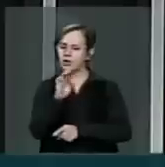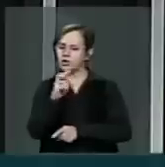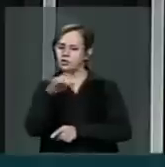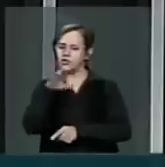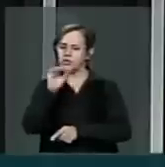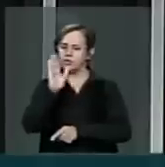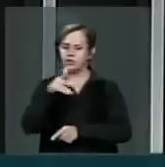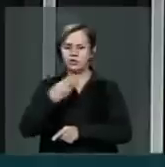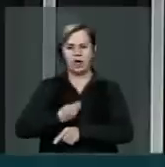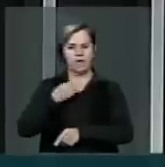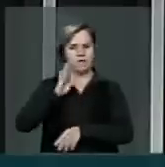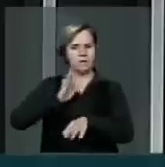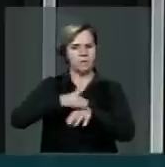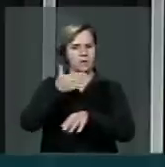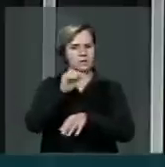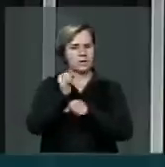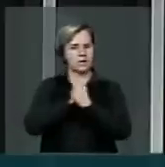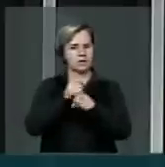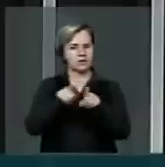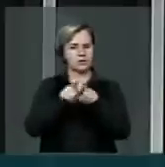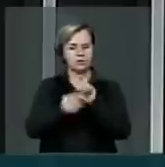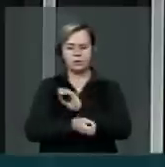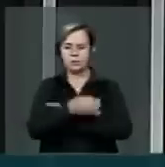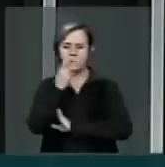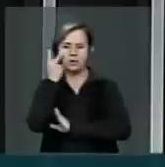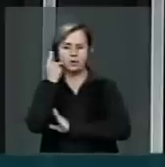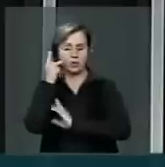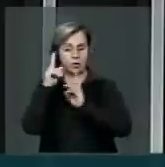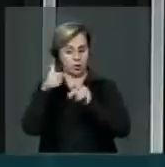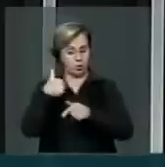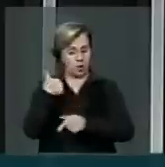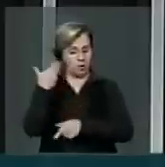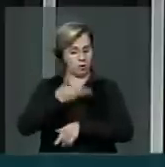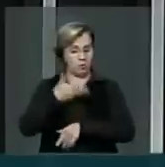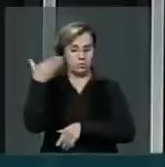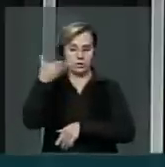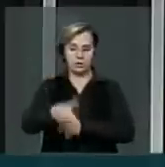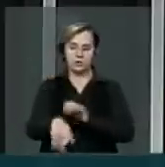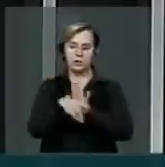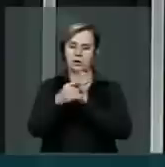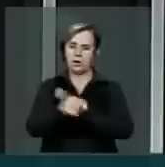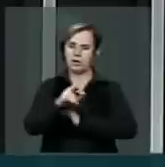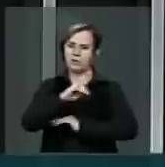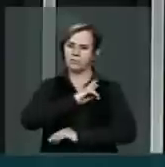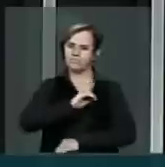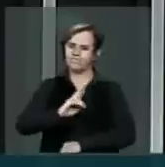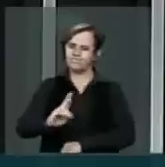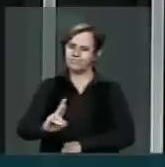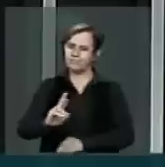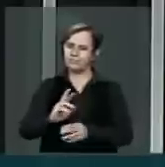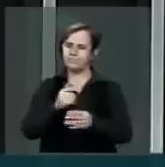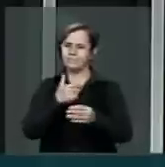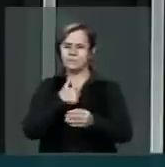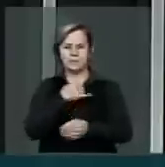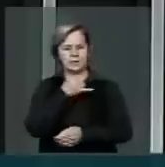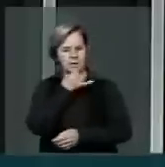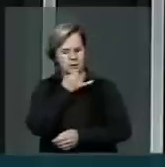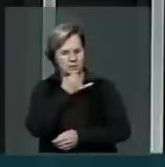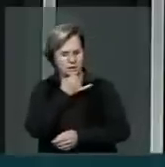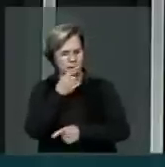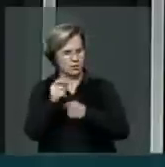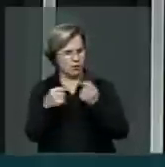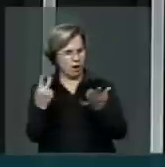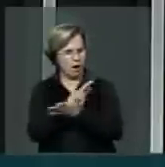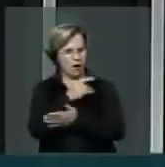de 10 anos e os demais cearenses como eu que entraram na religião fiquei bastante indignada com os reais